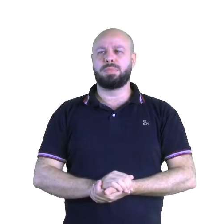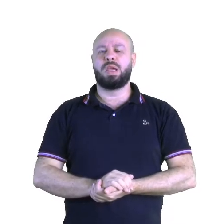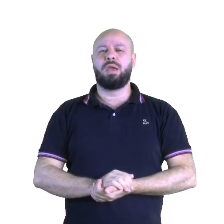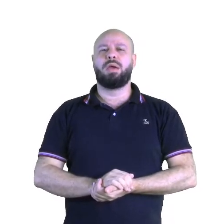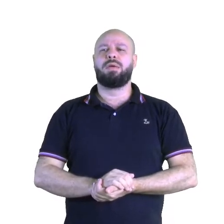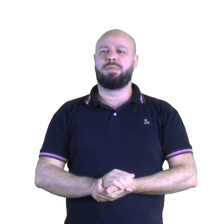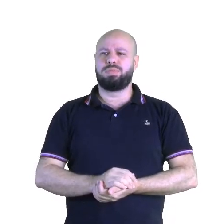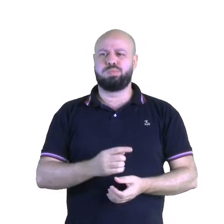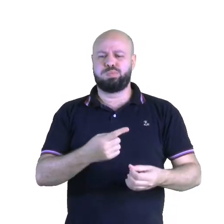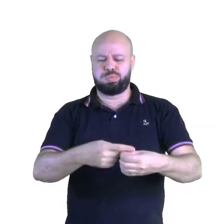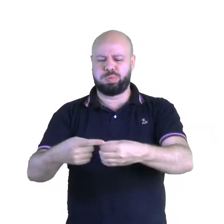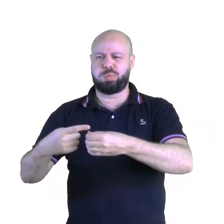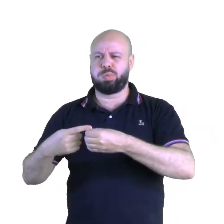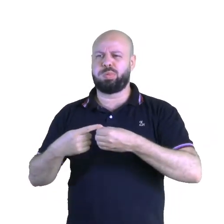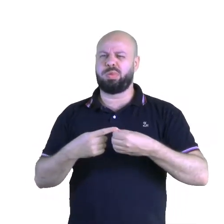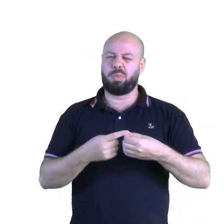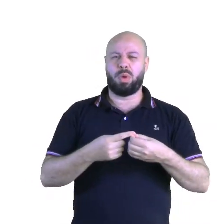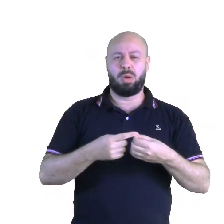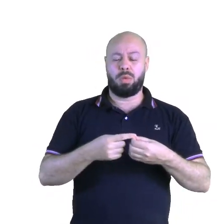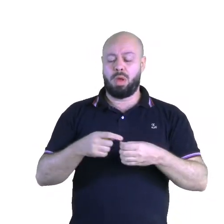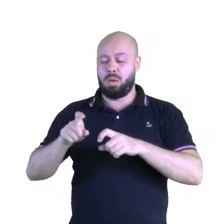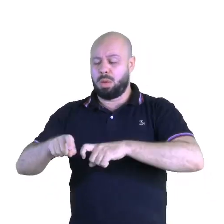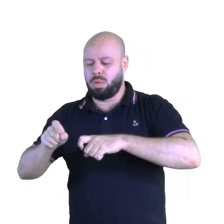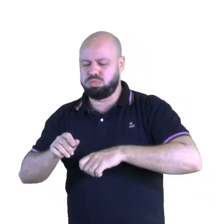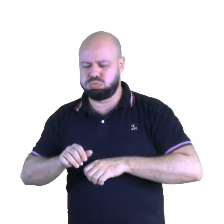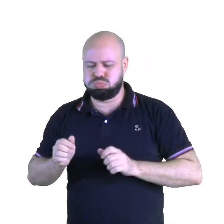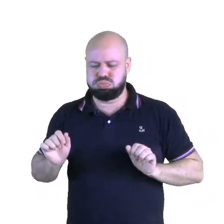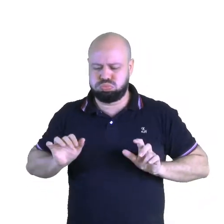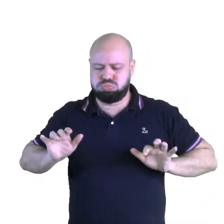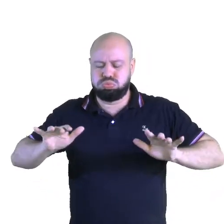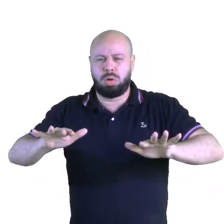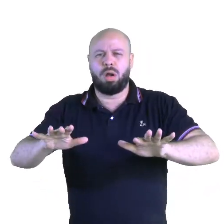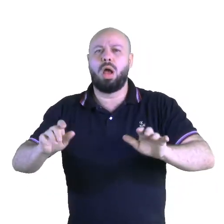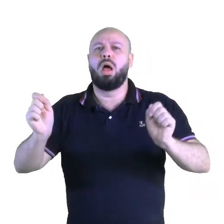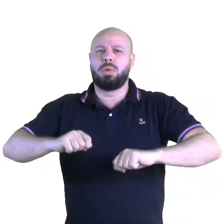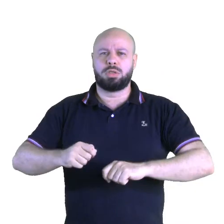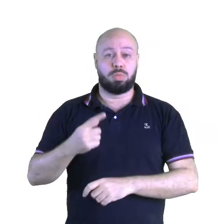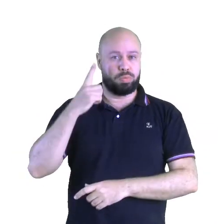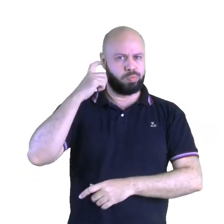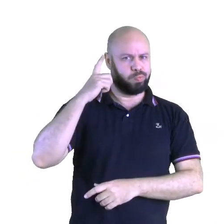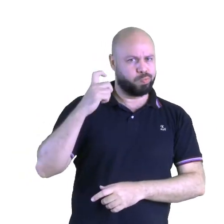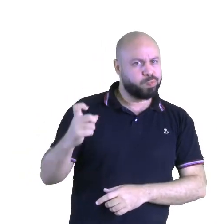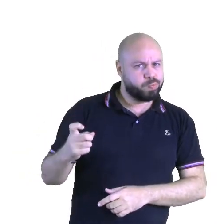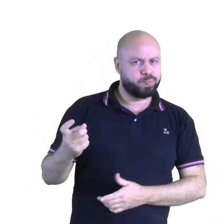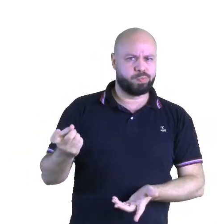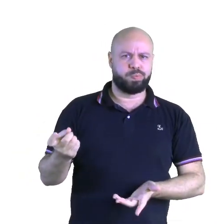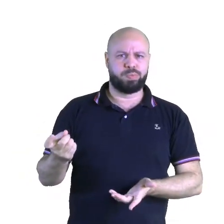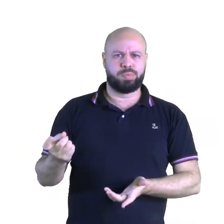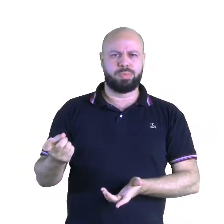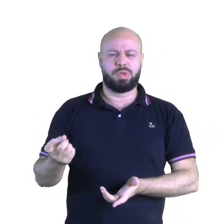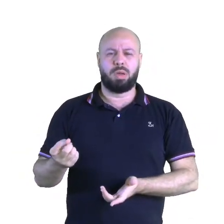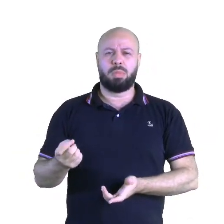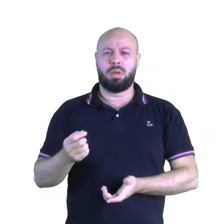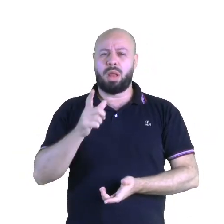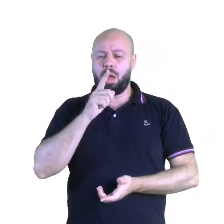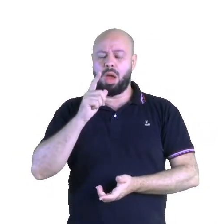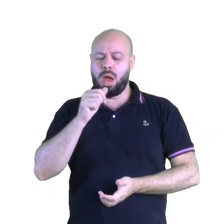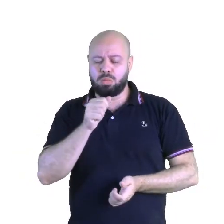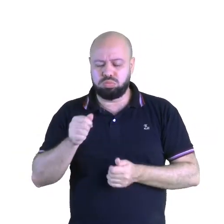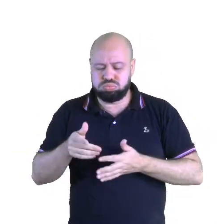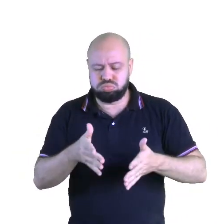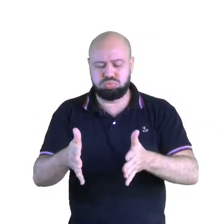cidade podemos observar diversos problemas no ambiente, como poluição sonora, poluição da água,